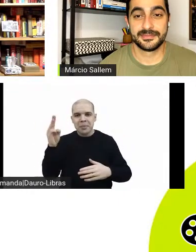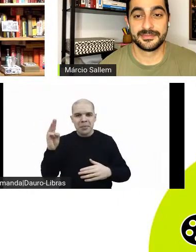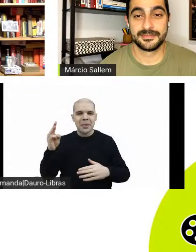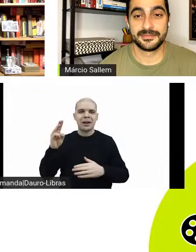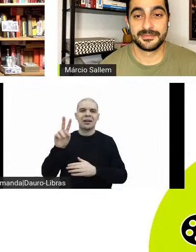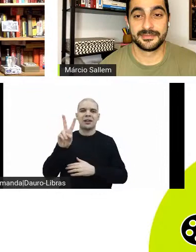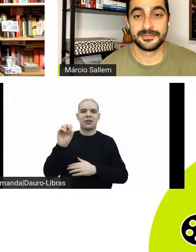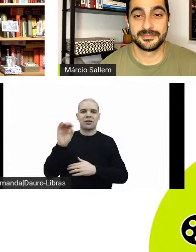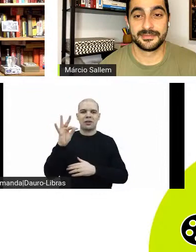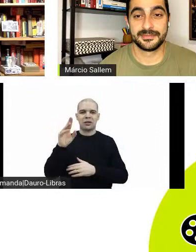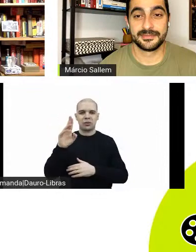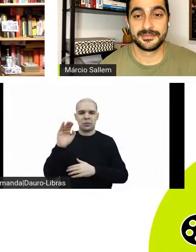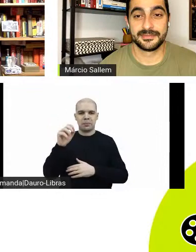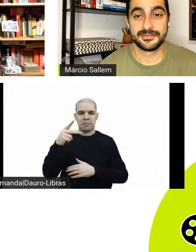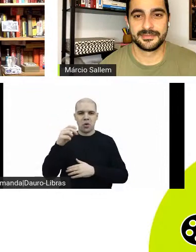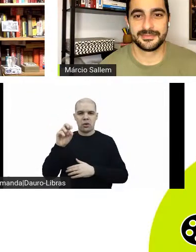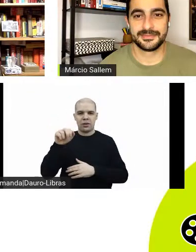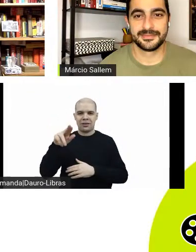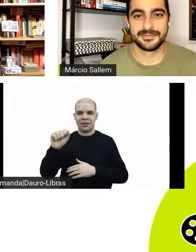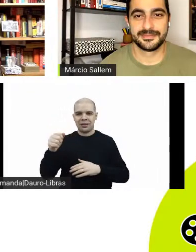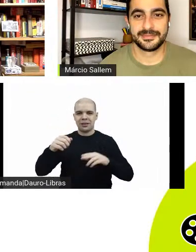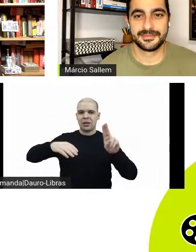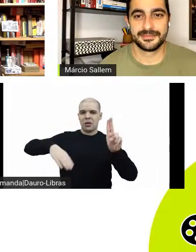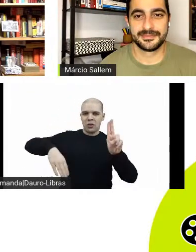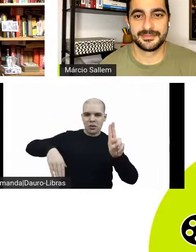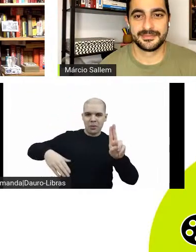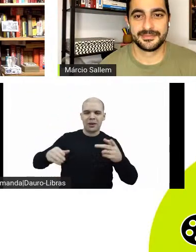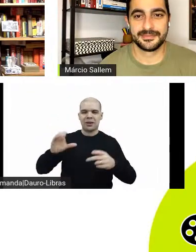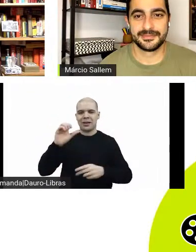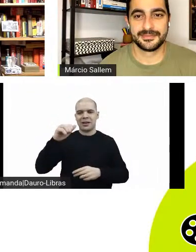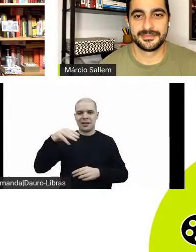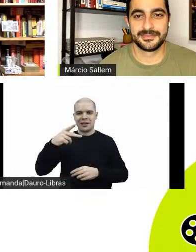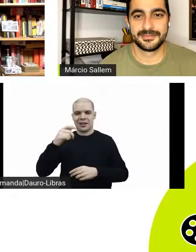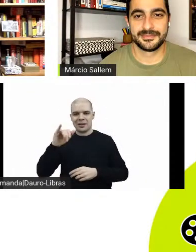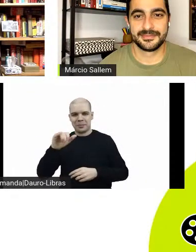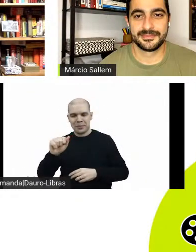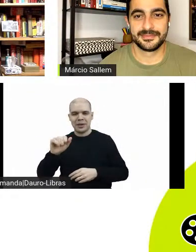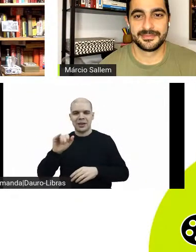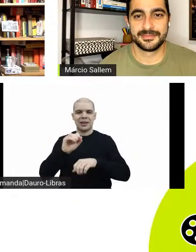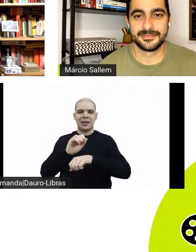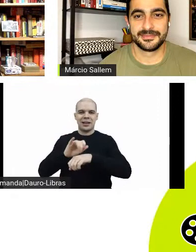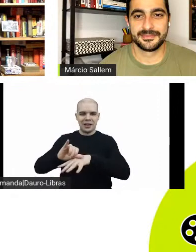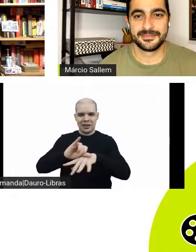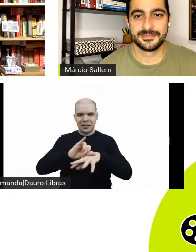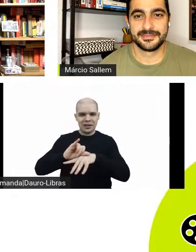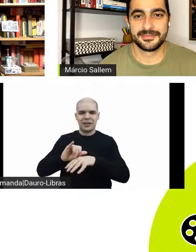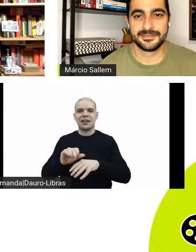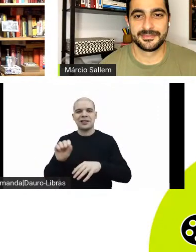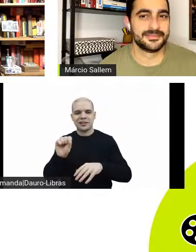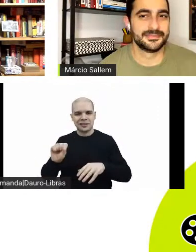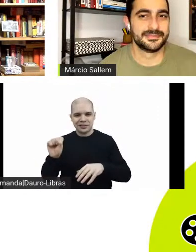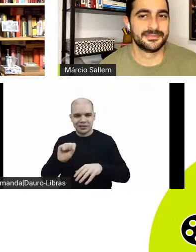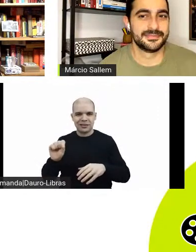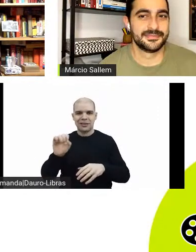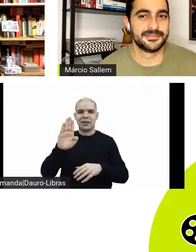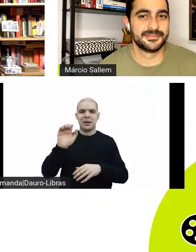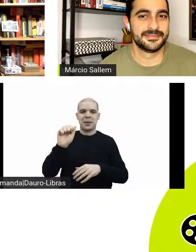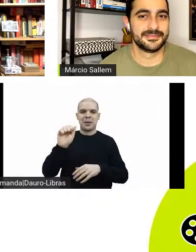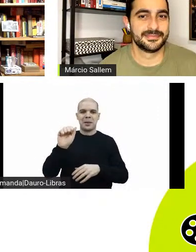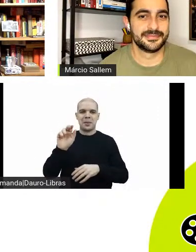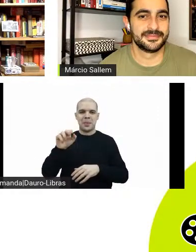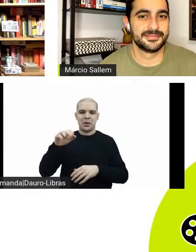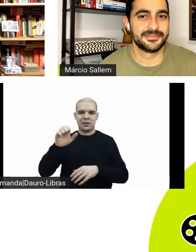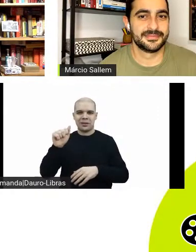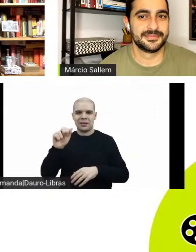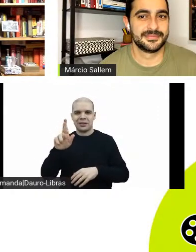de Jordão, Ubatuba, Campina Grande, Ilha Solteira, Ribeirão Pires, Baldenário Camboriú, tem Aschen, uma